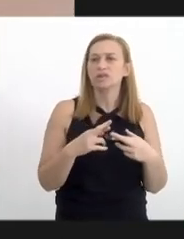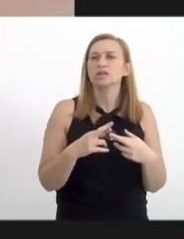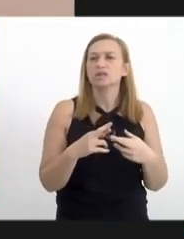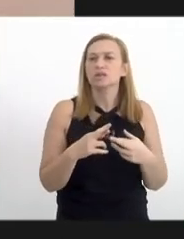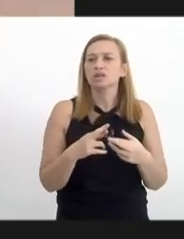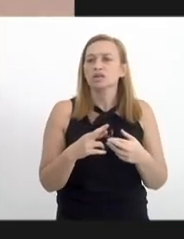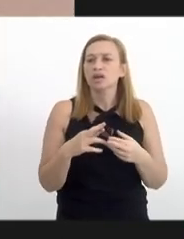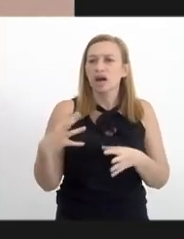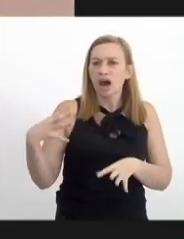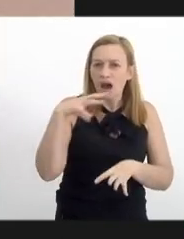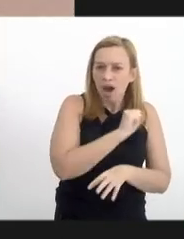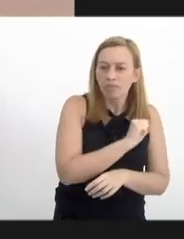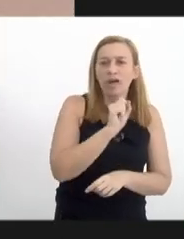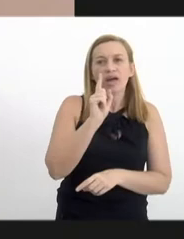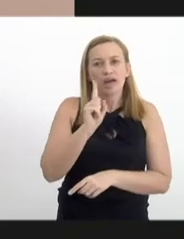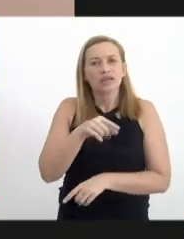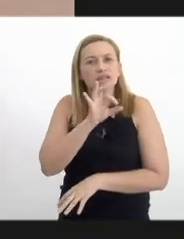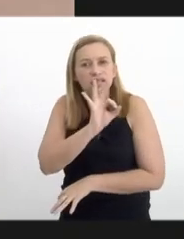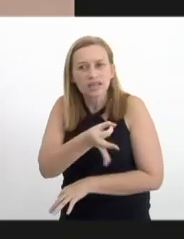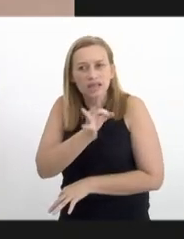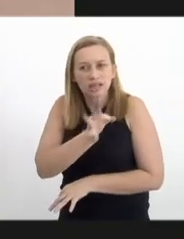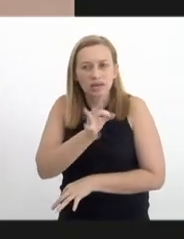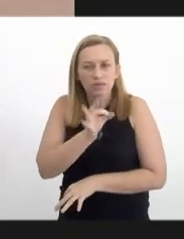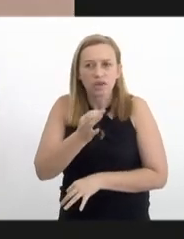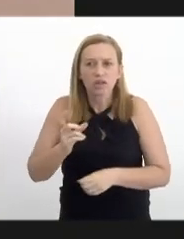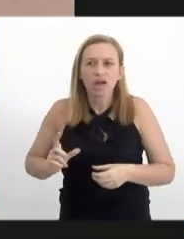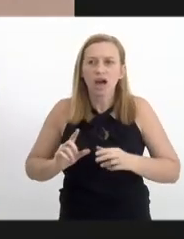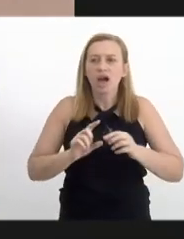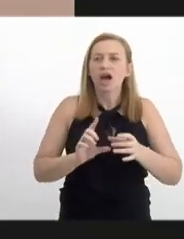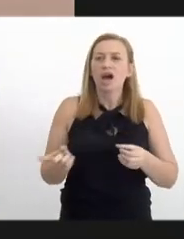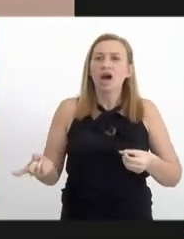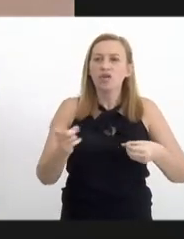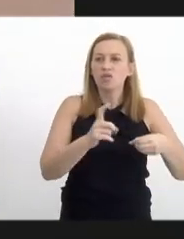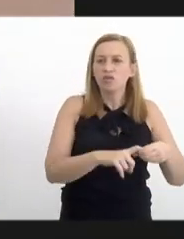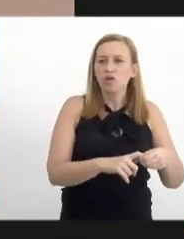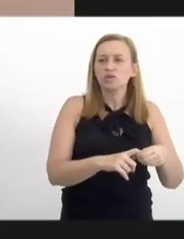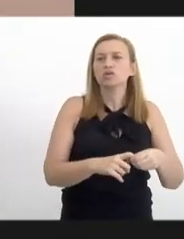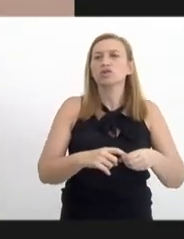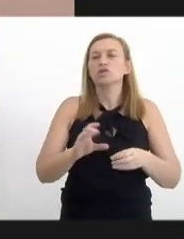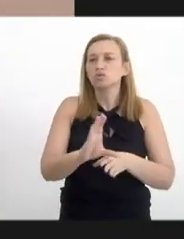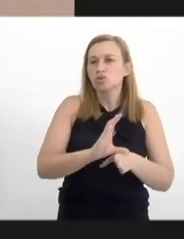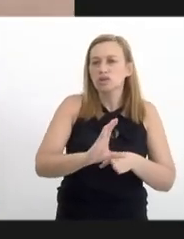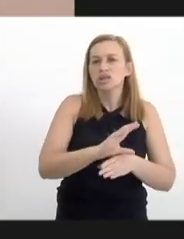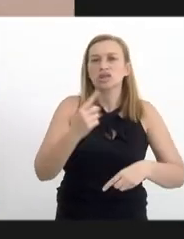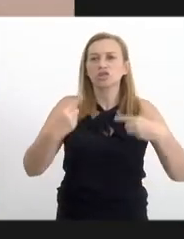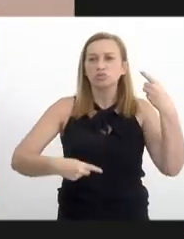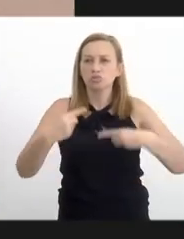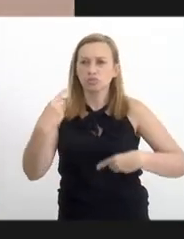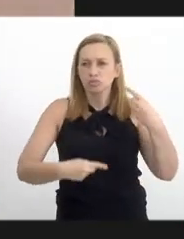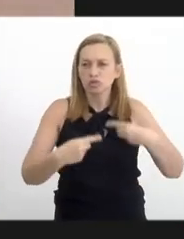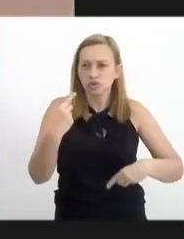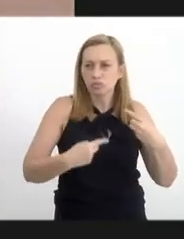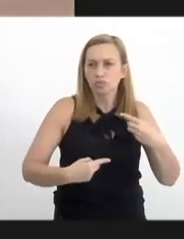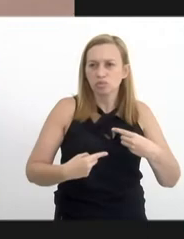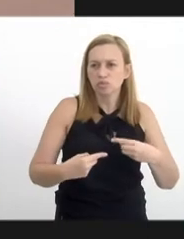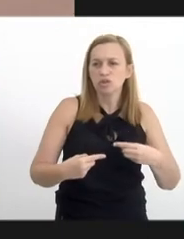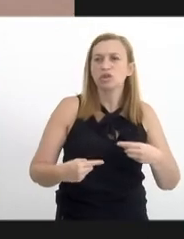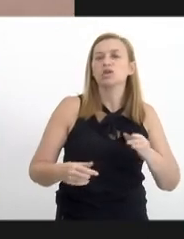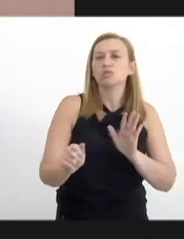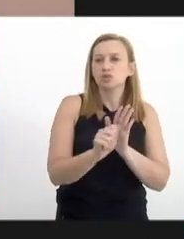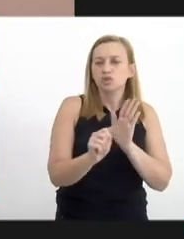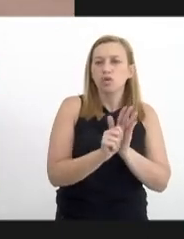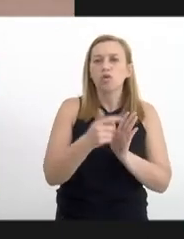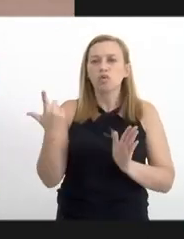mais urgente é justamente a reativação do Conselho de Políticas Públicas sobre Drogas. Nós conseguimos